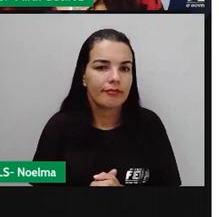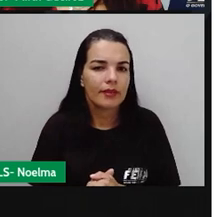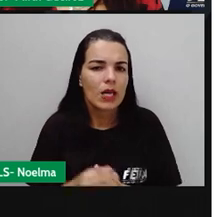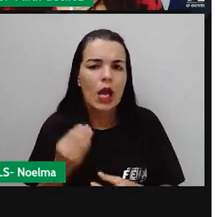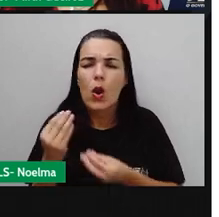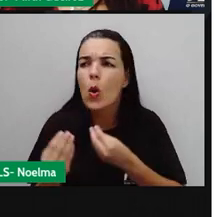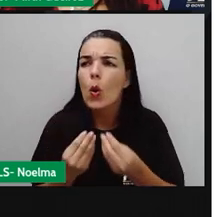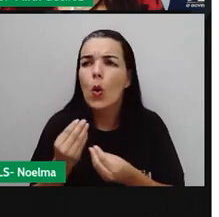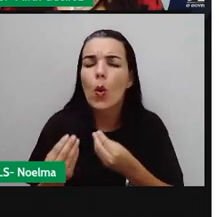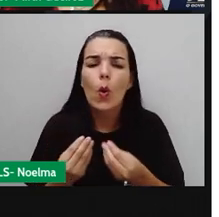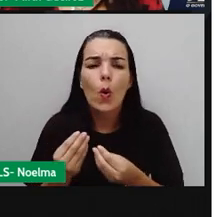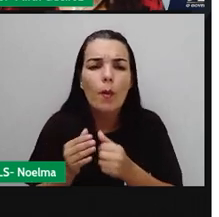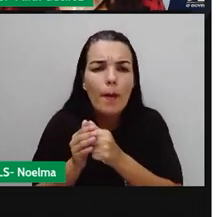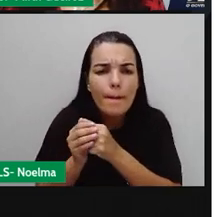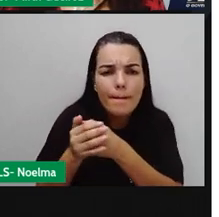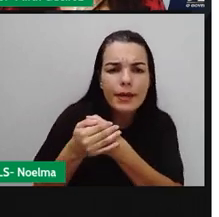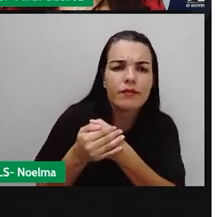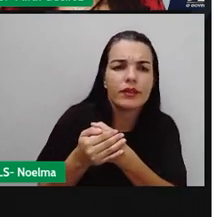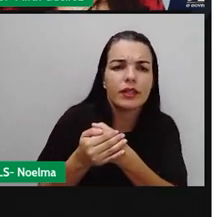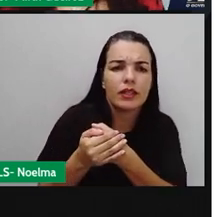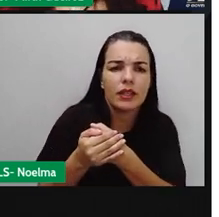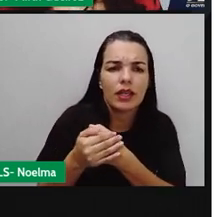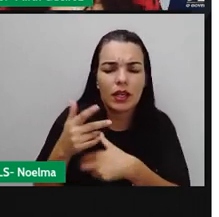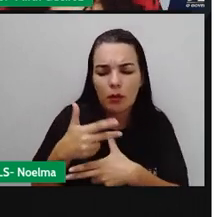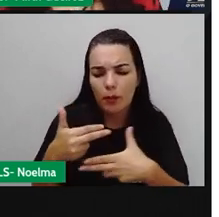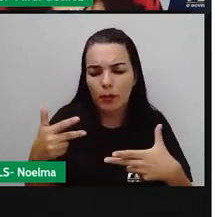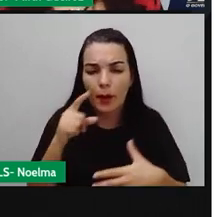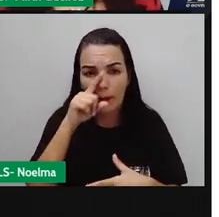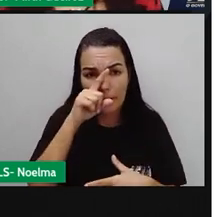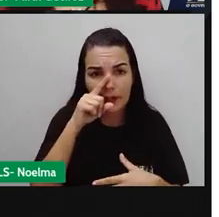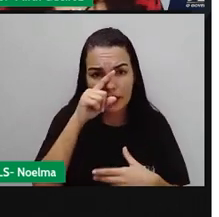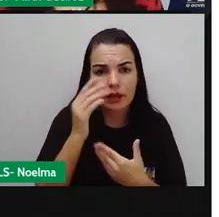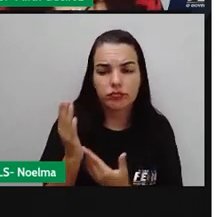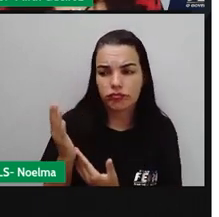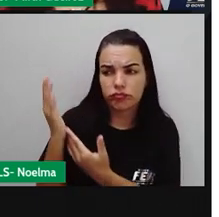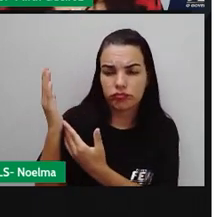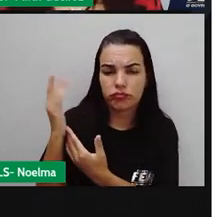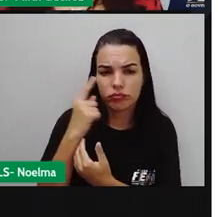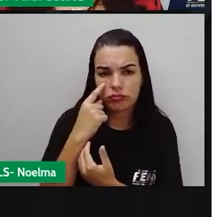prevenir aí acidentes com fogos de artifício? Vamos ver?